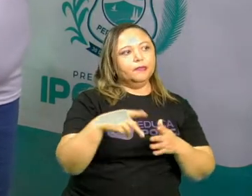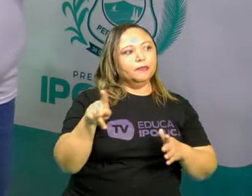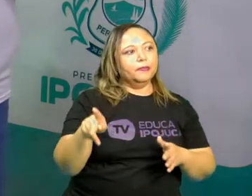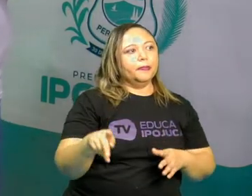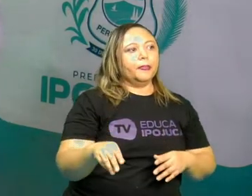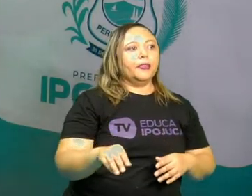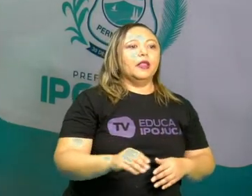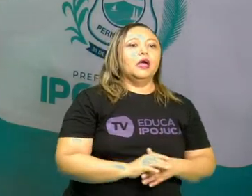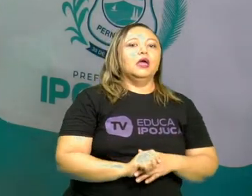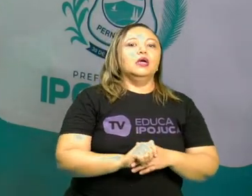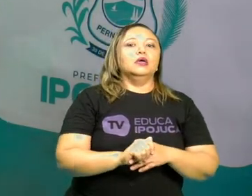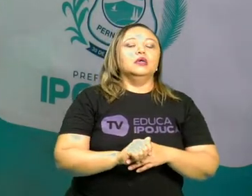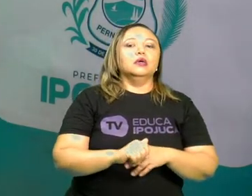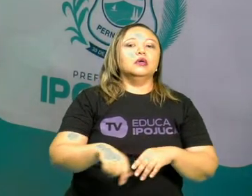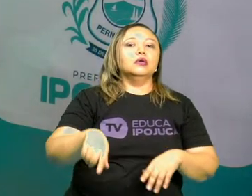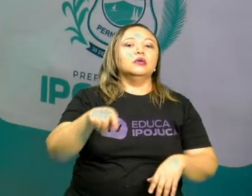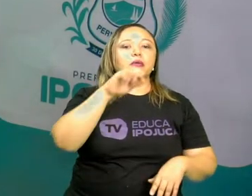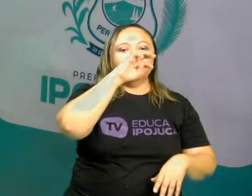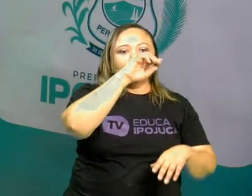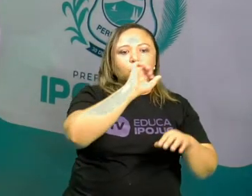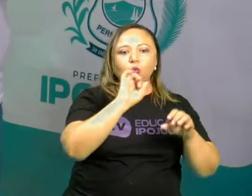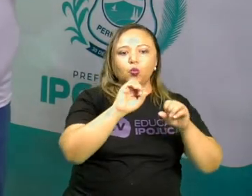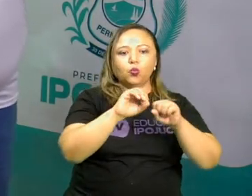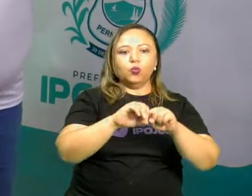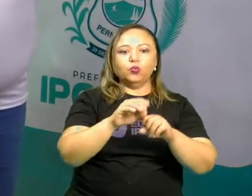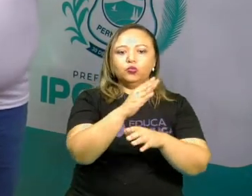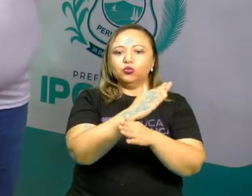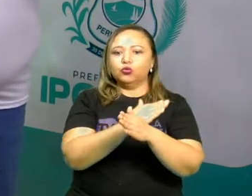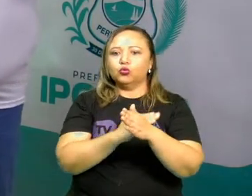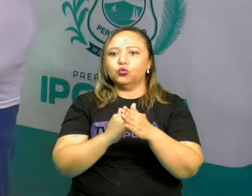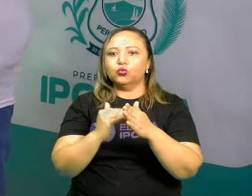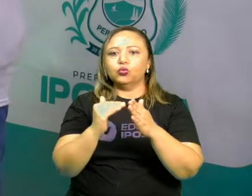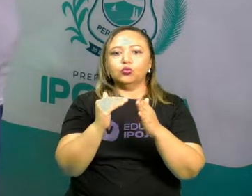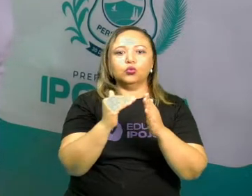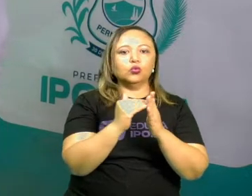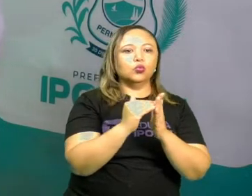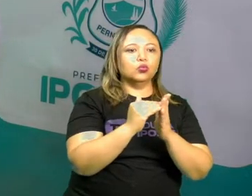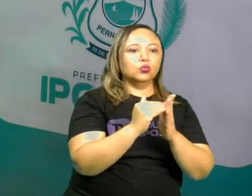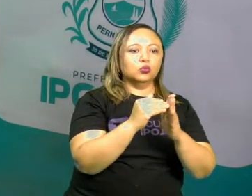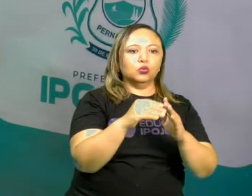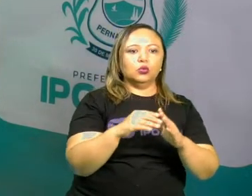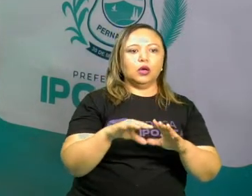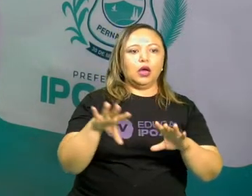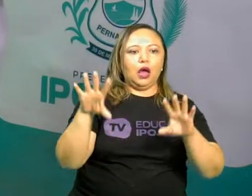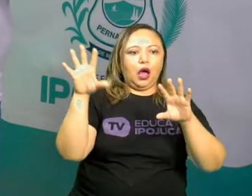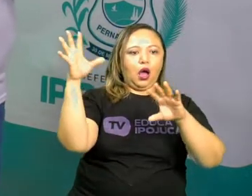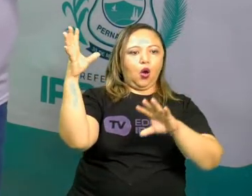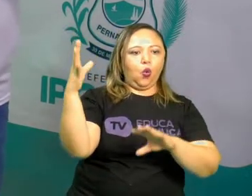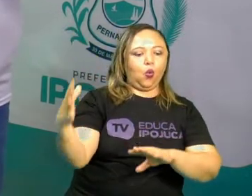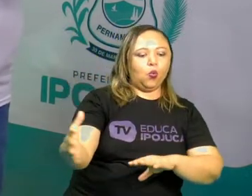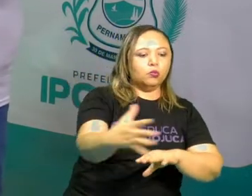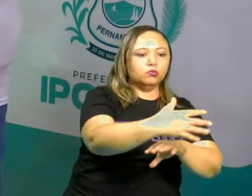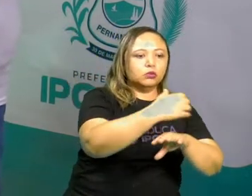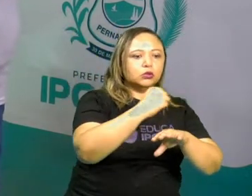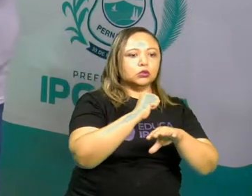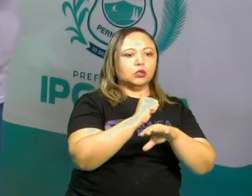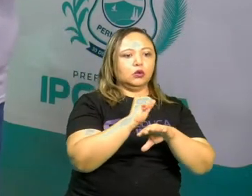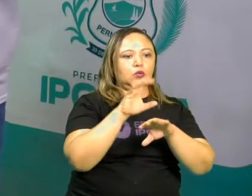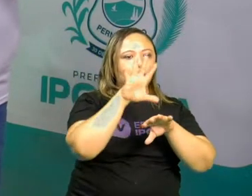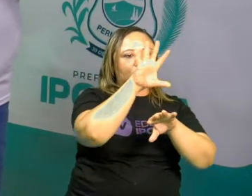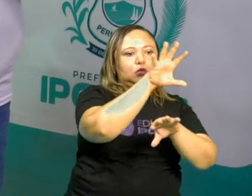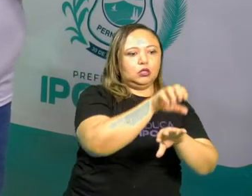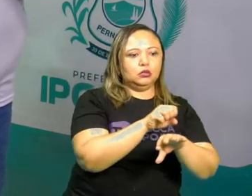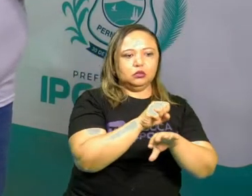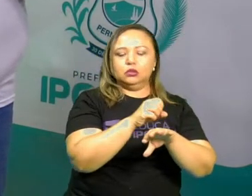A ocupação limitava-se ao litoral, porque a proximidade da Europa para cá, todas as